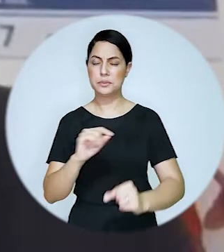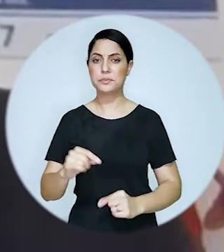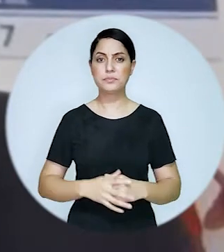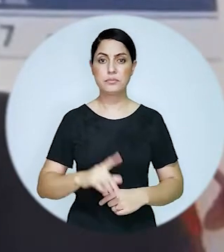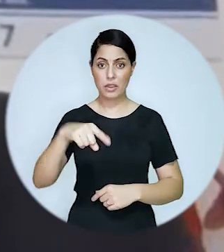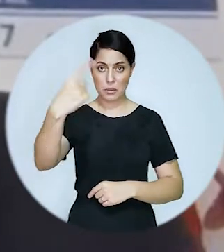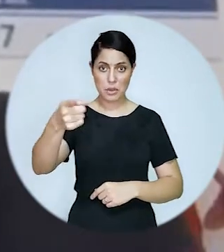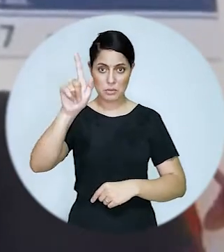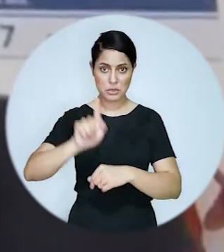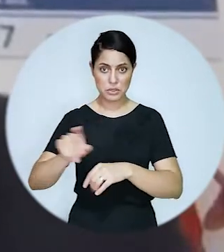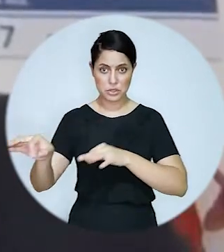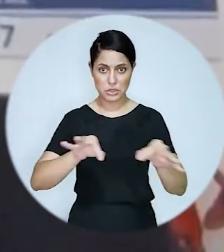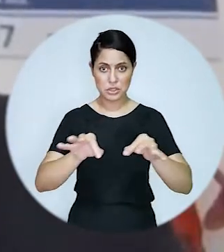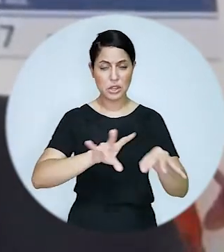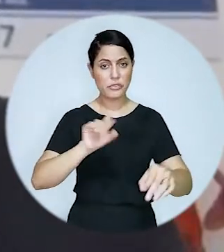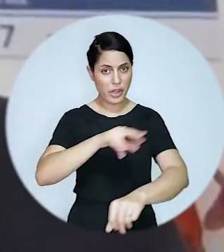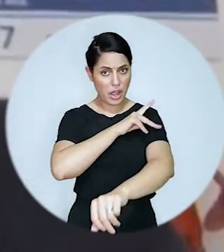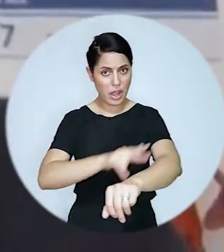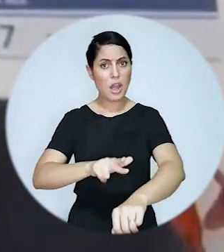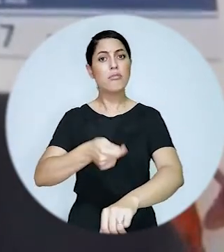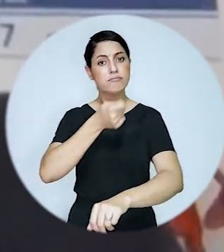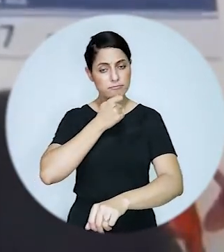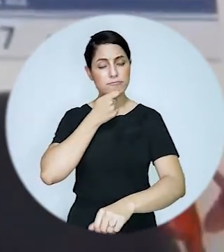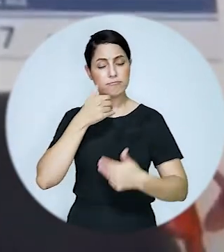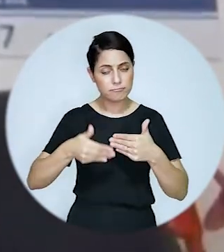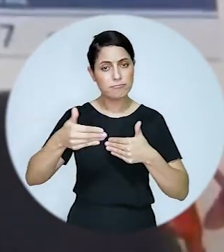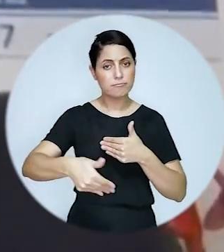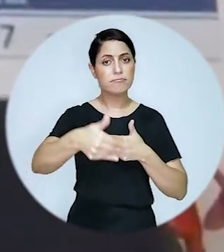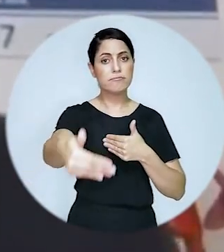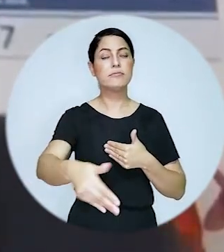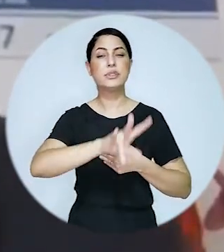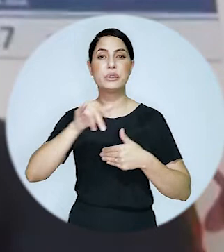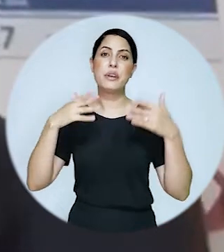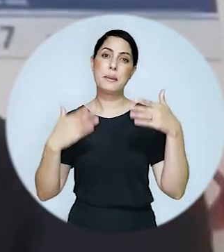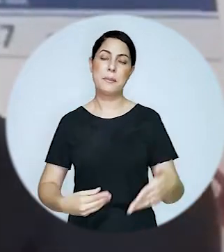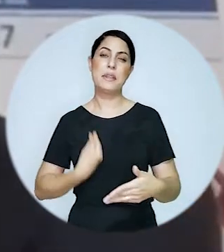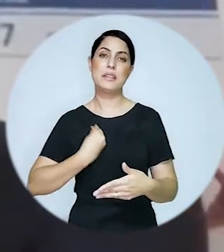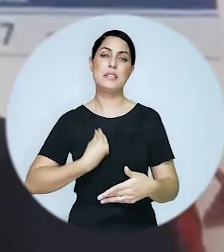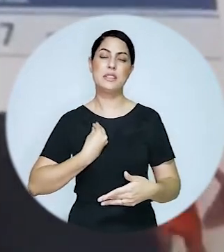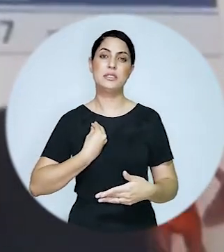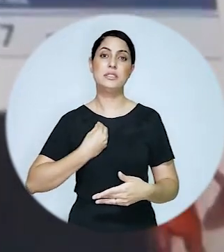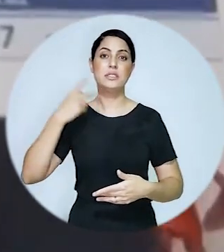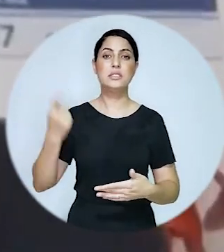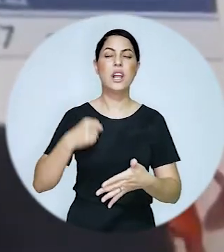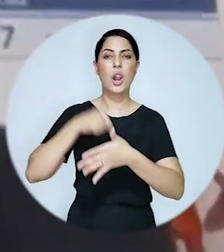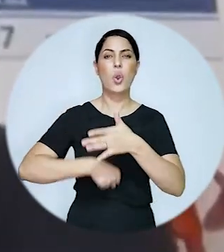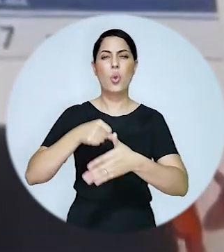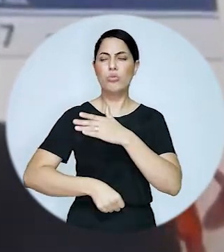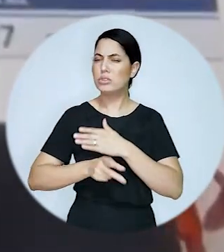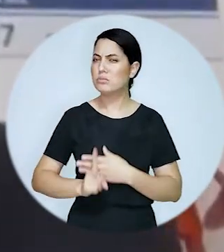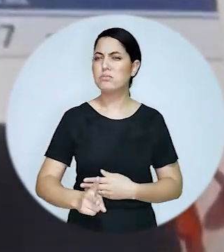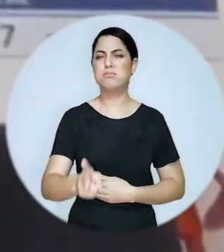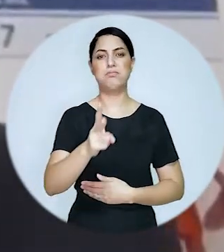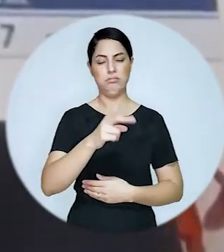que na próxima gestão, a questão racial estará presente. Ainda temidamente, mas começa a estar presente, porque essa é uma